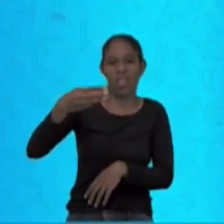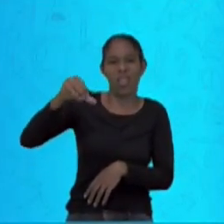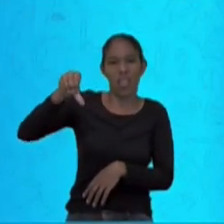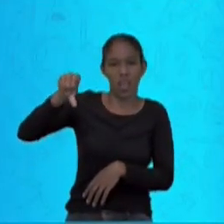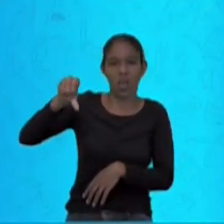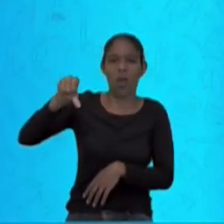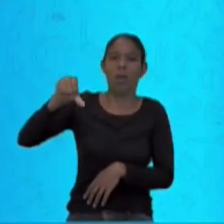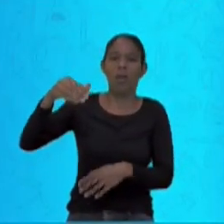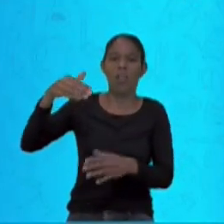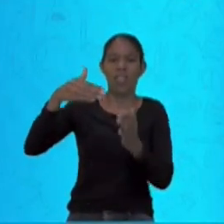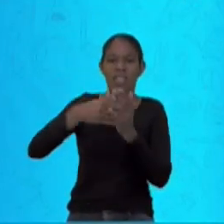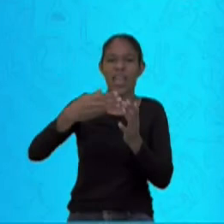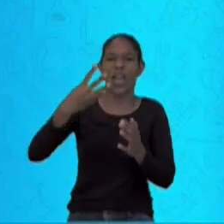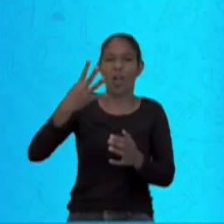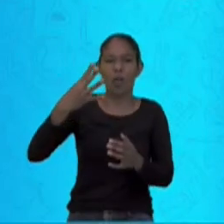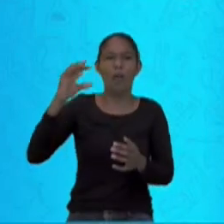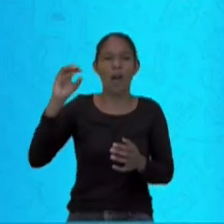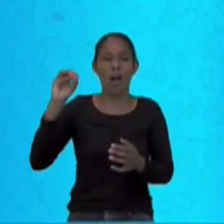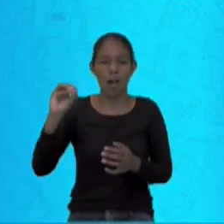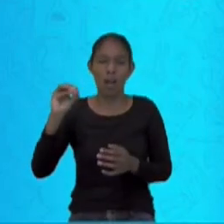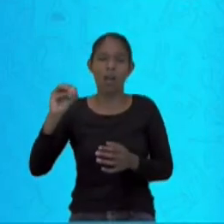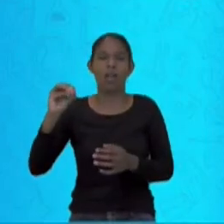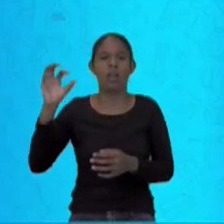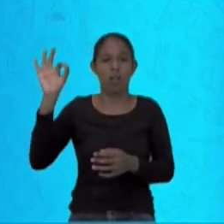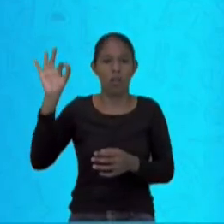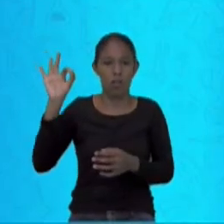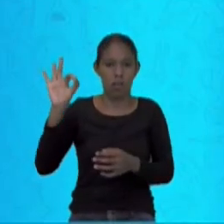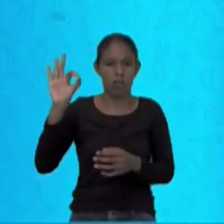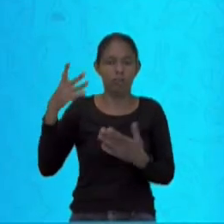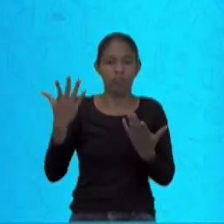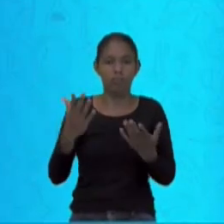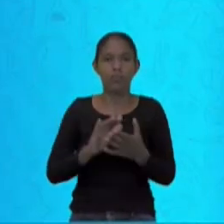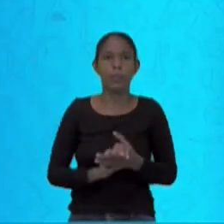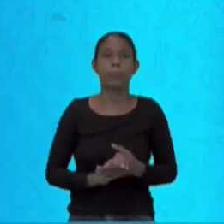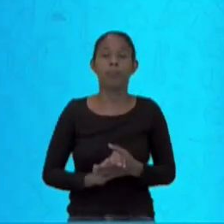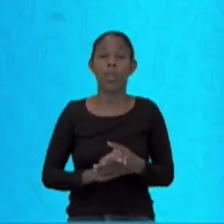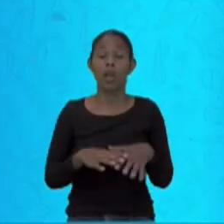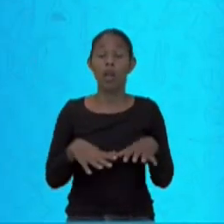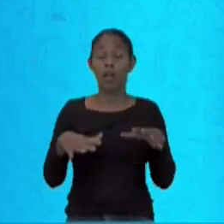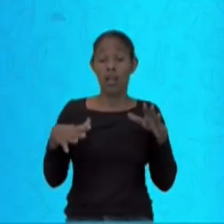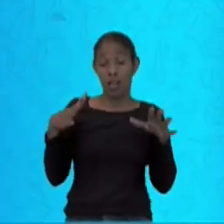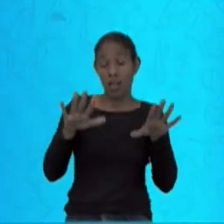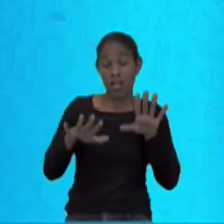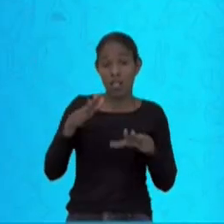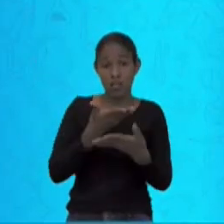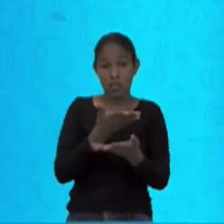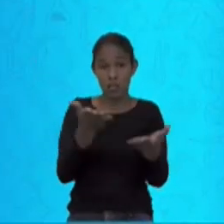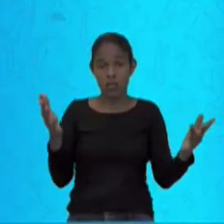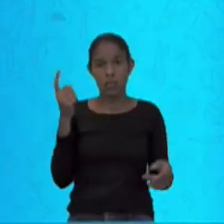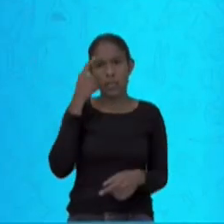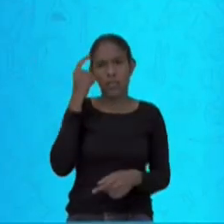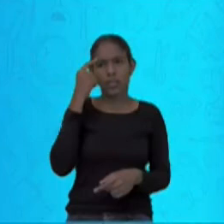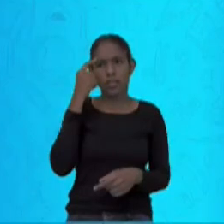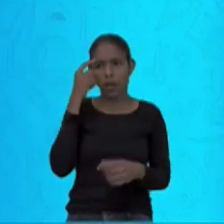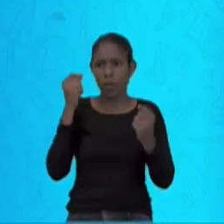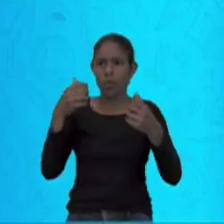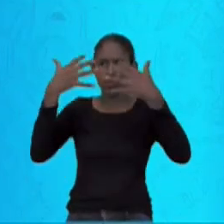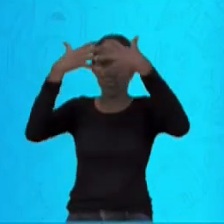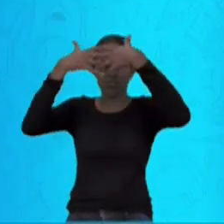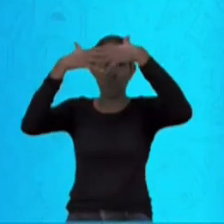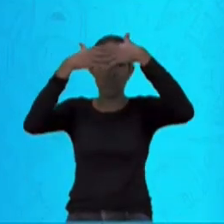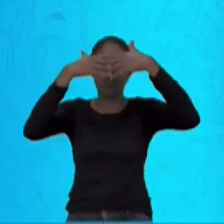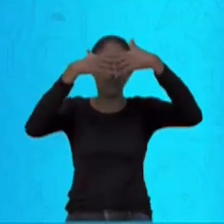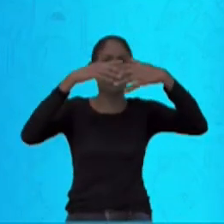pensando, poxa, mas eu não posso confundir então isso com uma virose, processo gripal? Não. Geralmente o processo gripal, ele dá um período de febre de